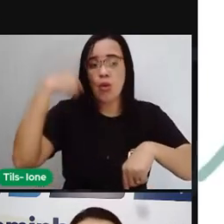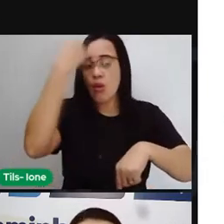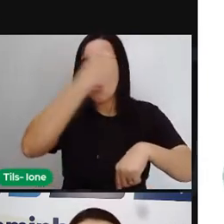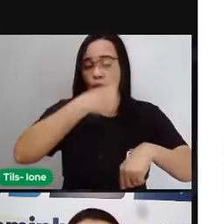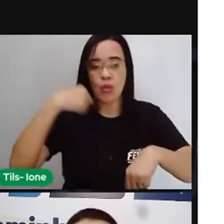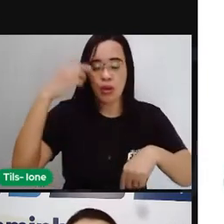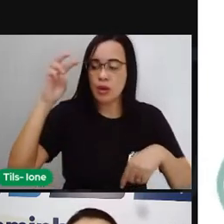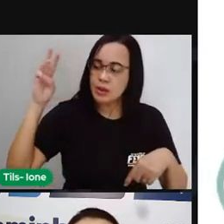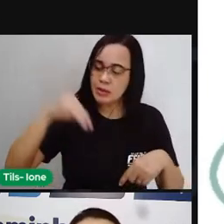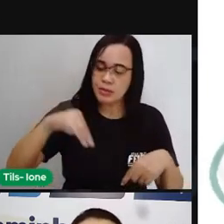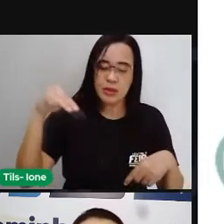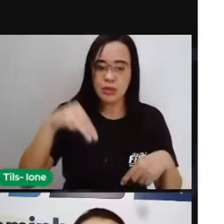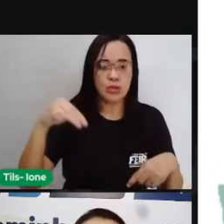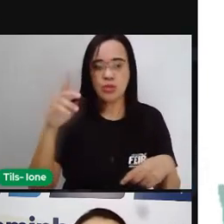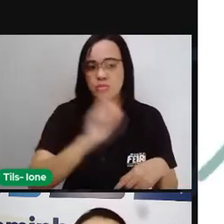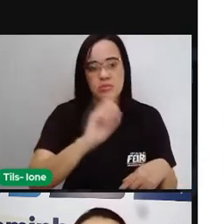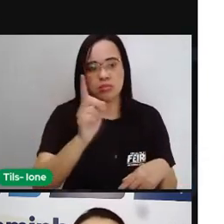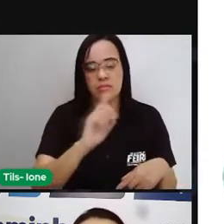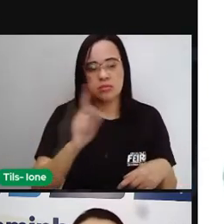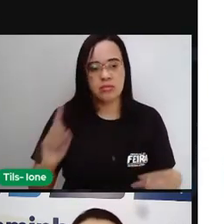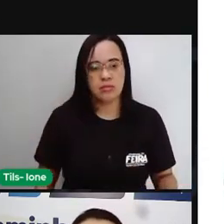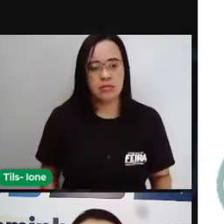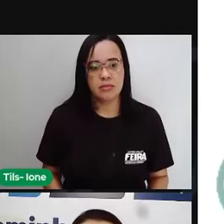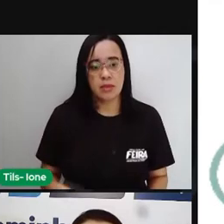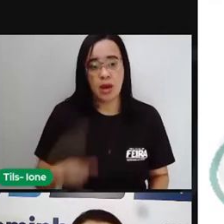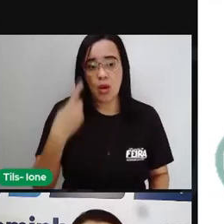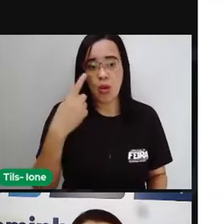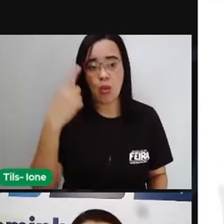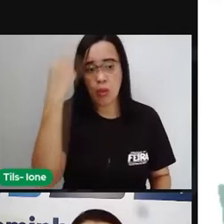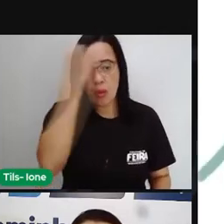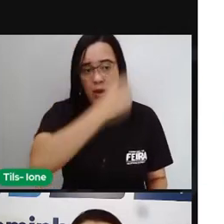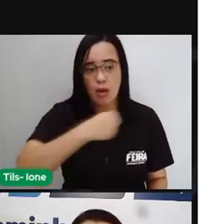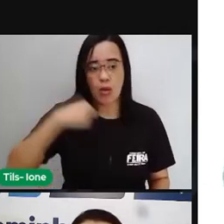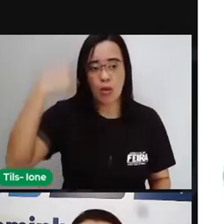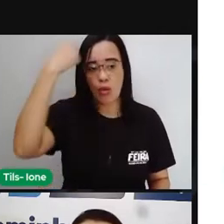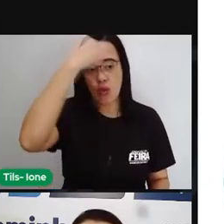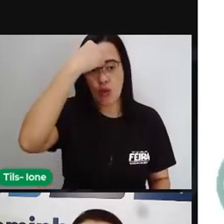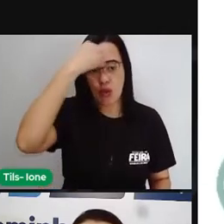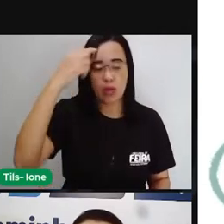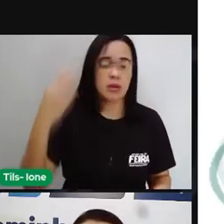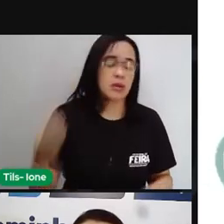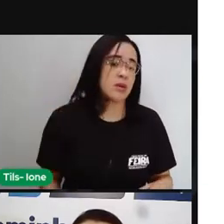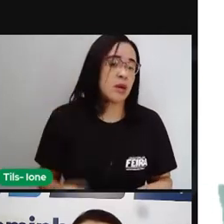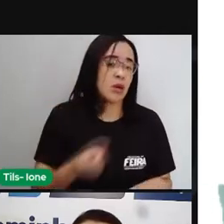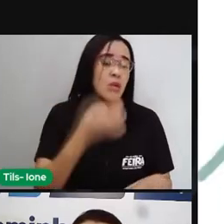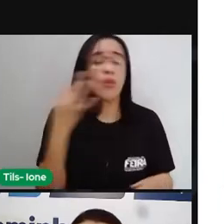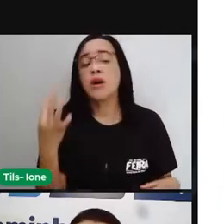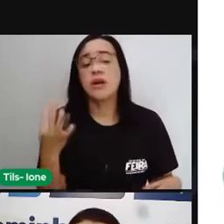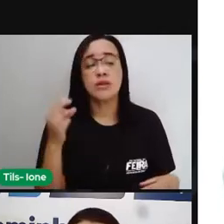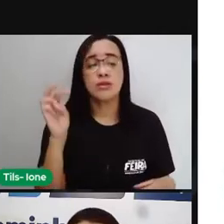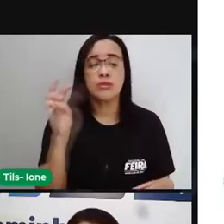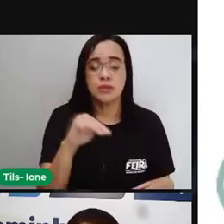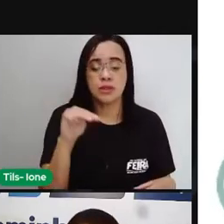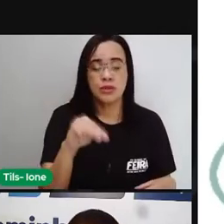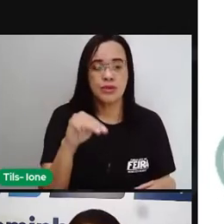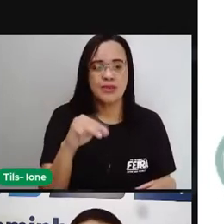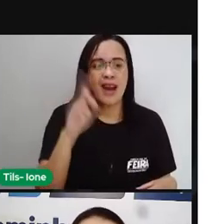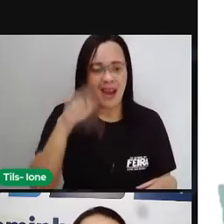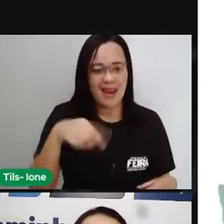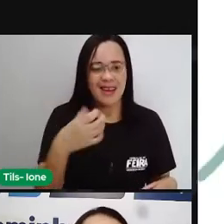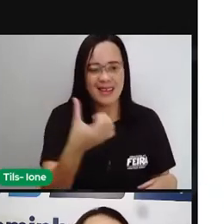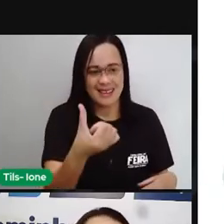minutos. Então, vamos lá. Uma hora, eu sei que uma hora tem quantos minutos? 60.